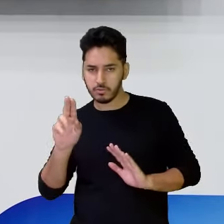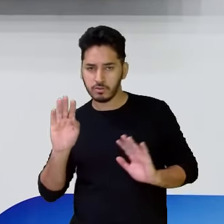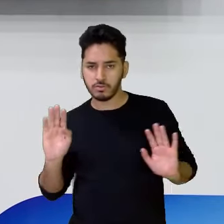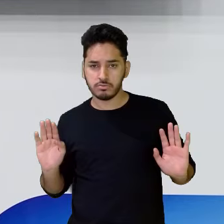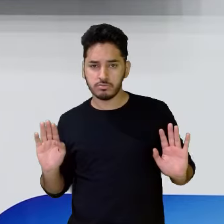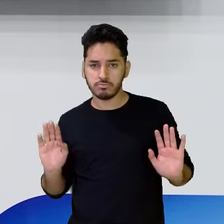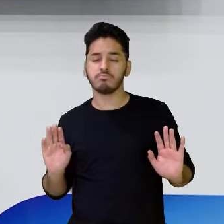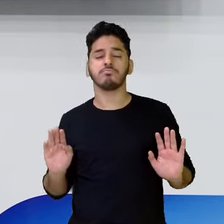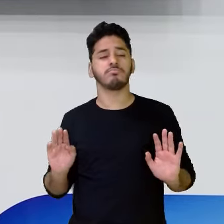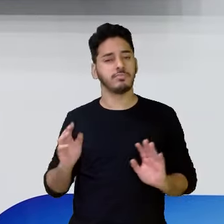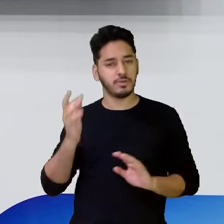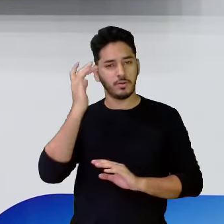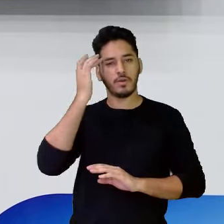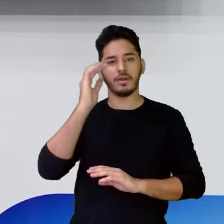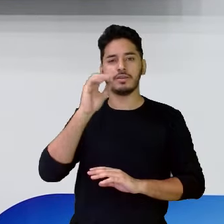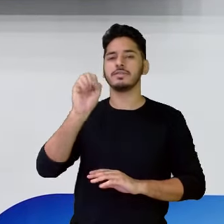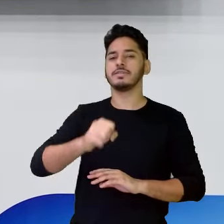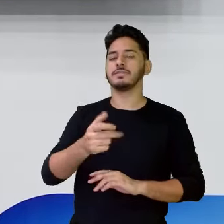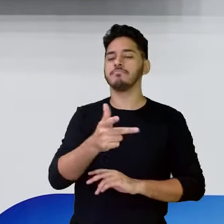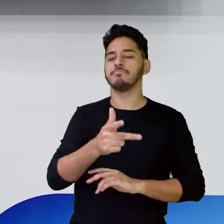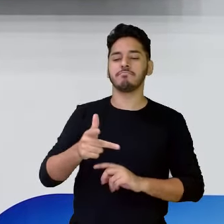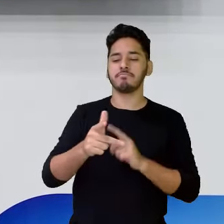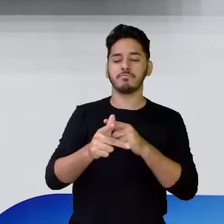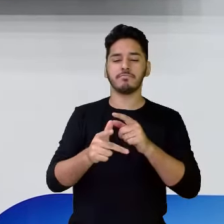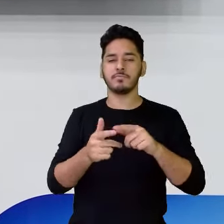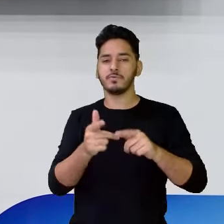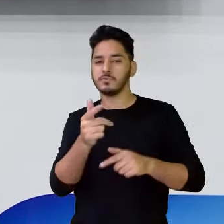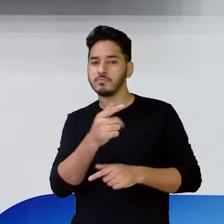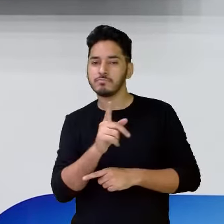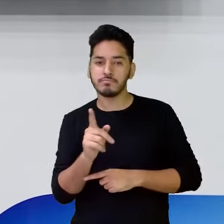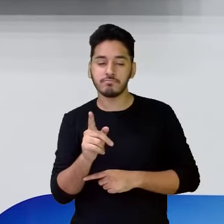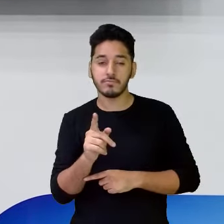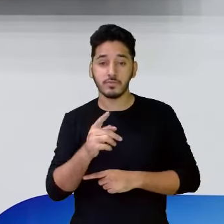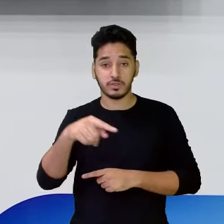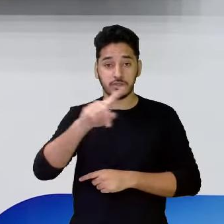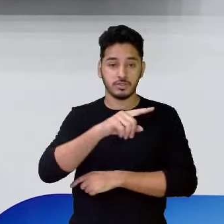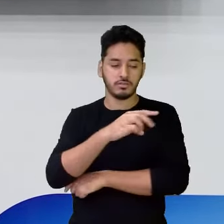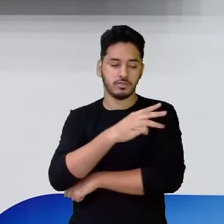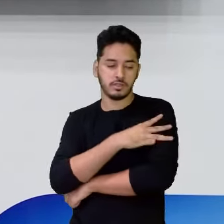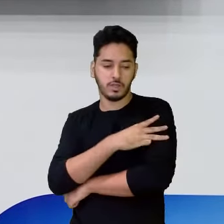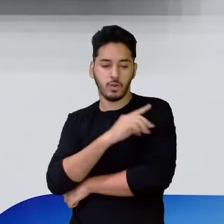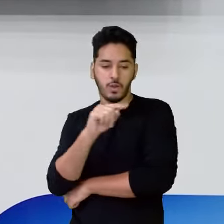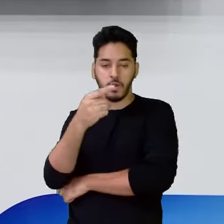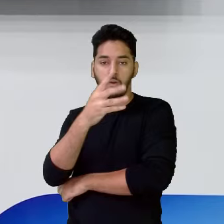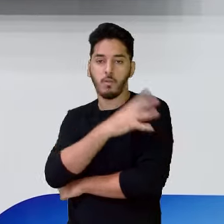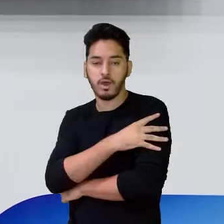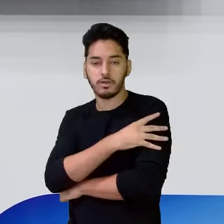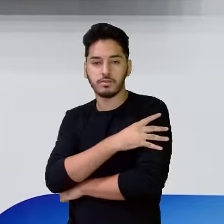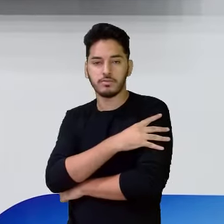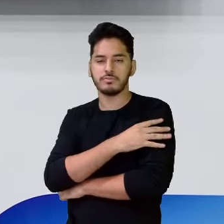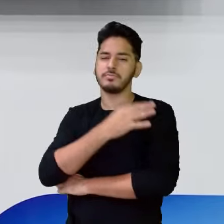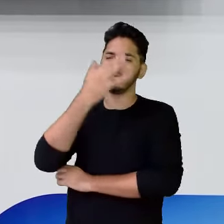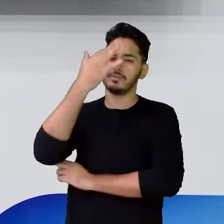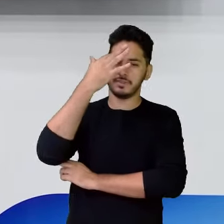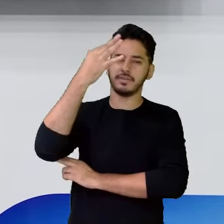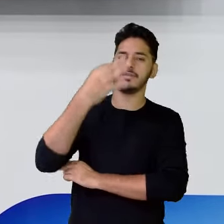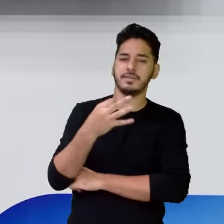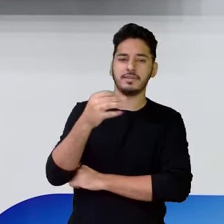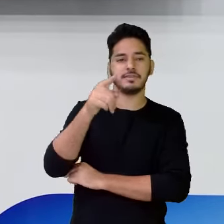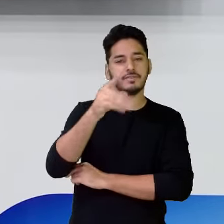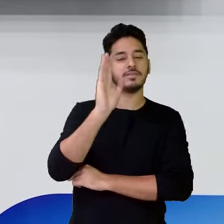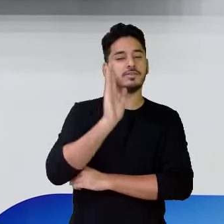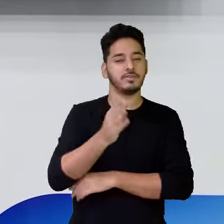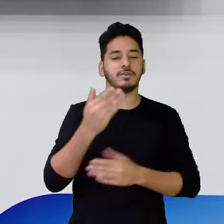Vocês aí, lá do terceiro ano, estão vindo do terceiro ano, chegando agora no quarto ano, provavelmente, certeza que já estudaram